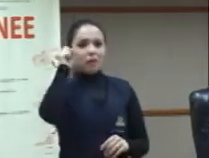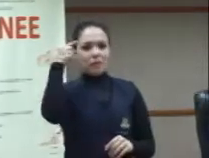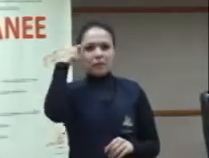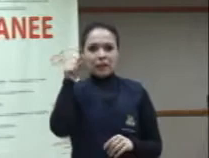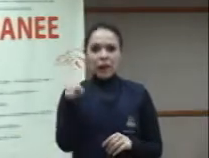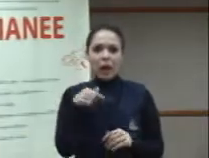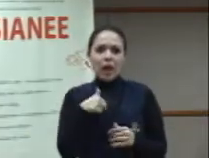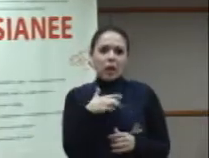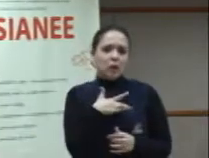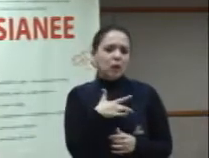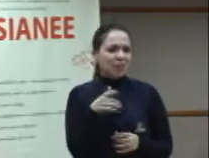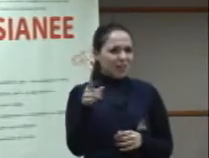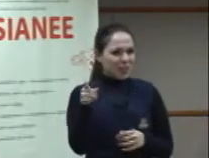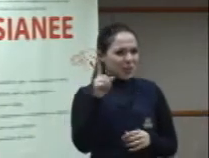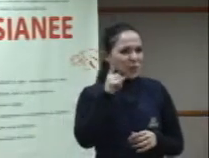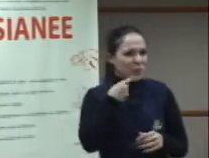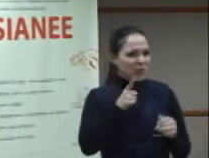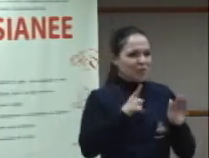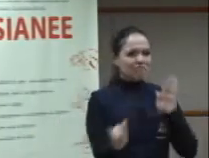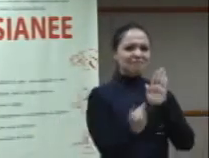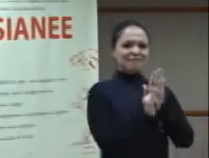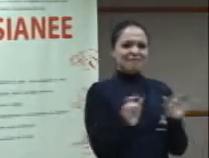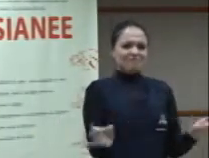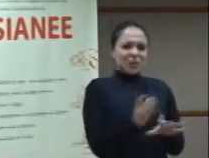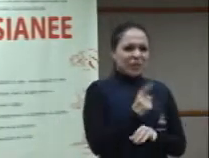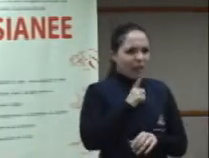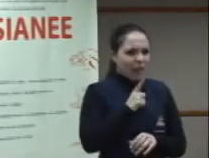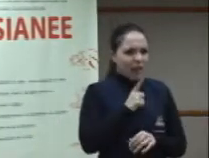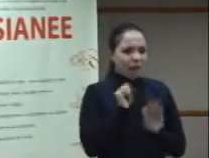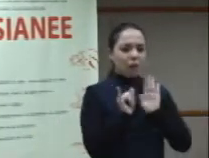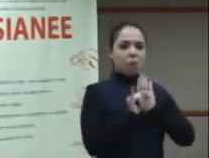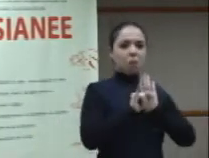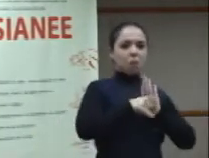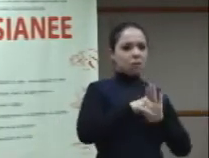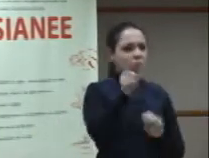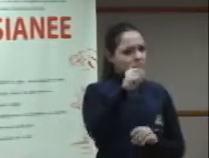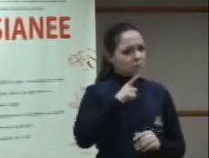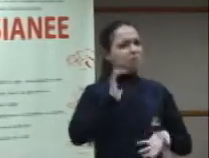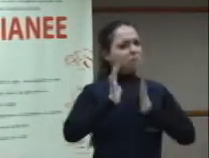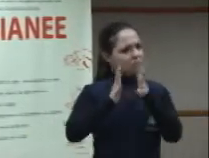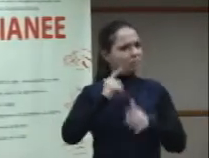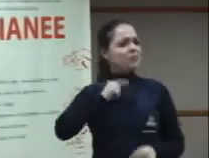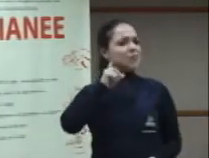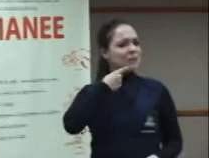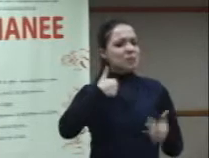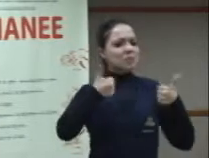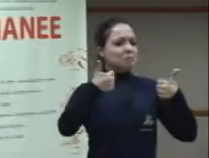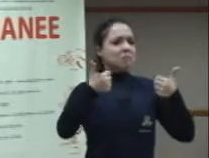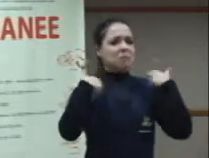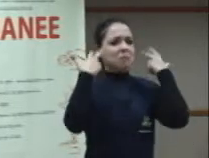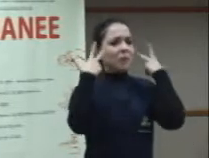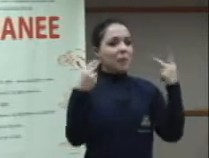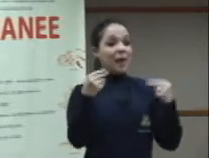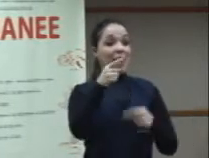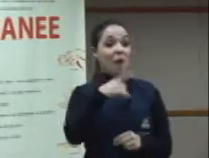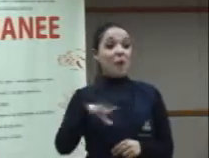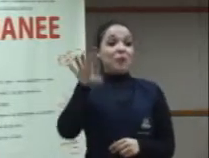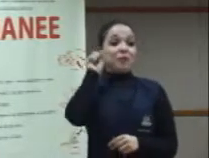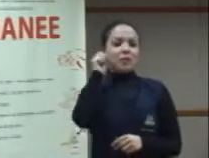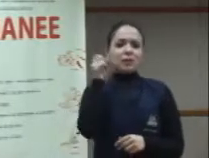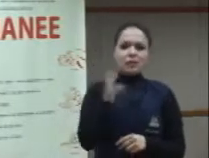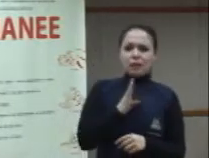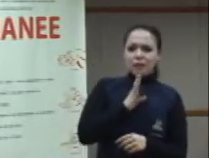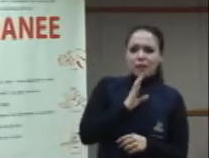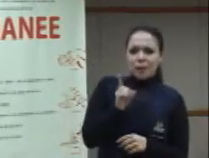Porque eles não têm crise com a sua identidade. Eles não têm crise com a sua língua de sinais. Quem tem crise somos nós que estamos do outro lado